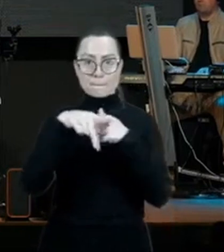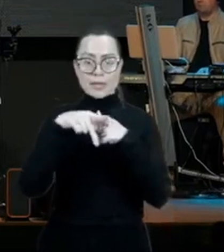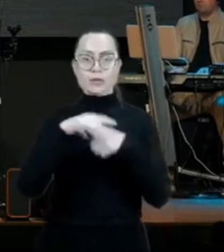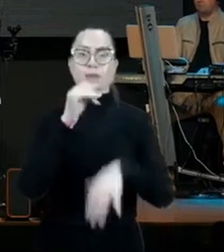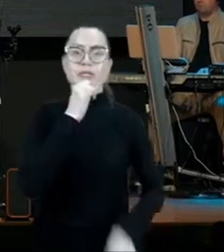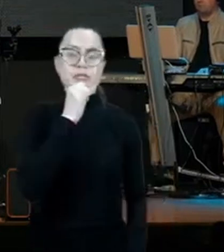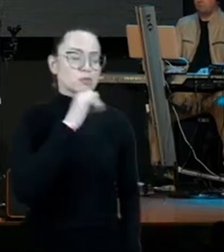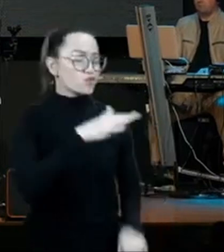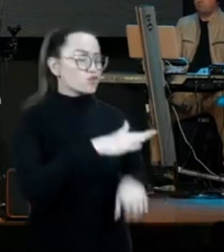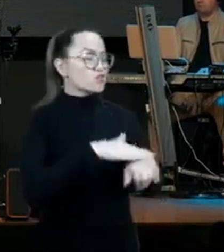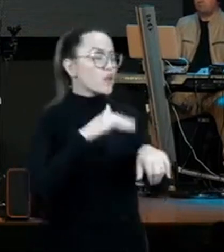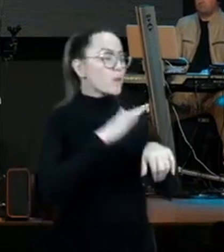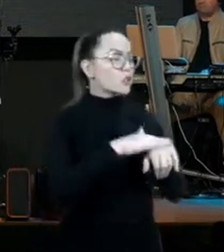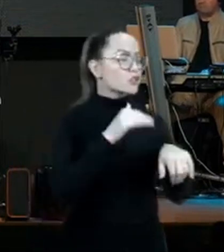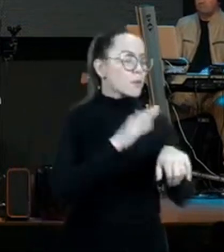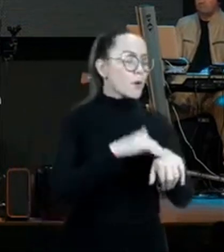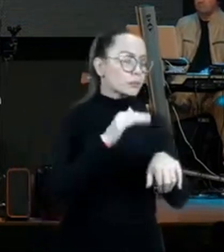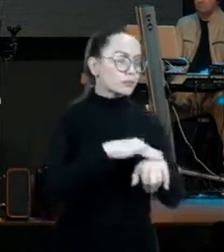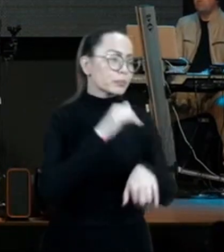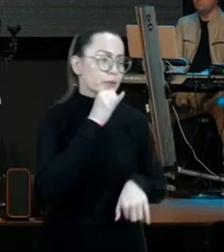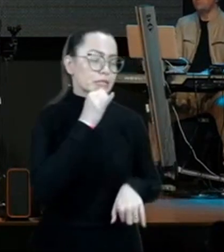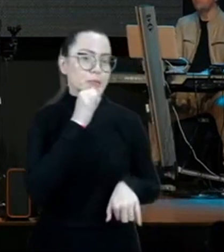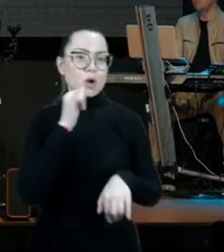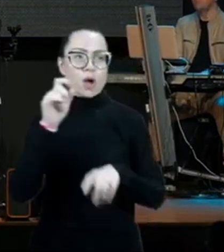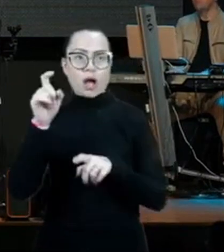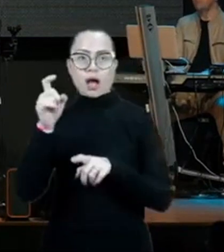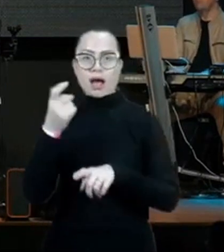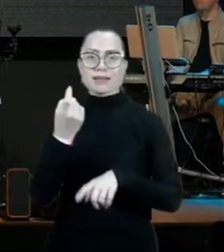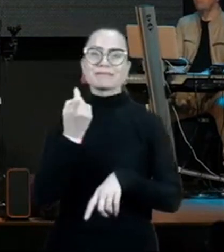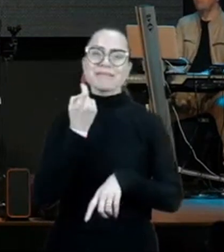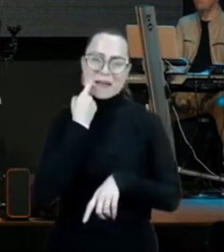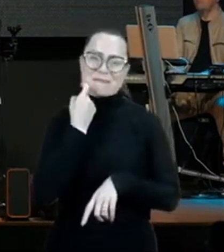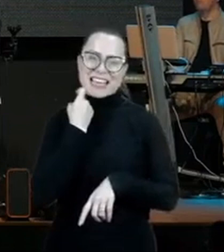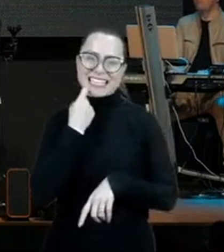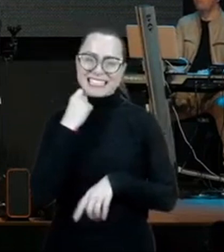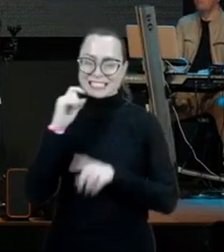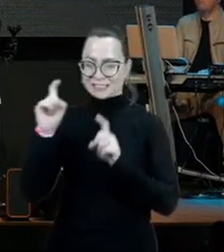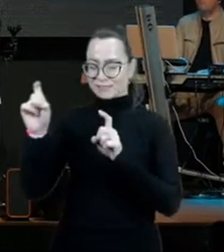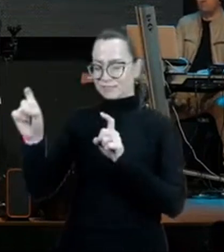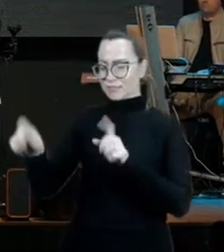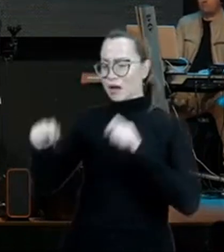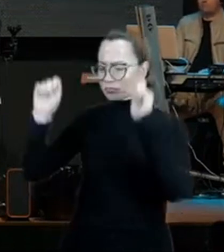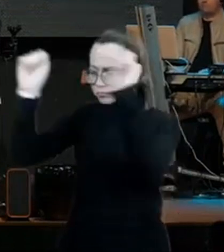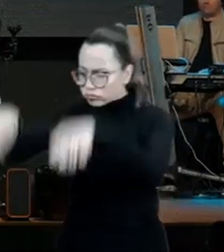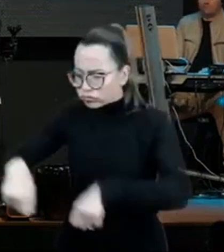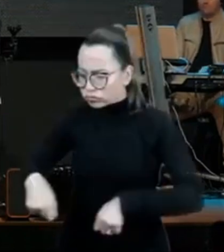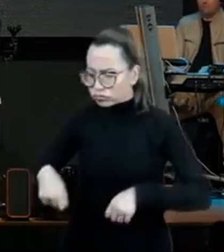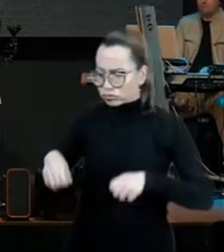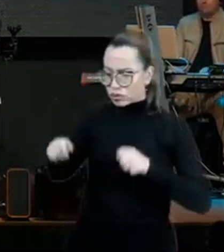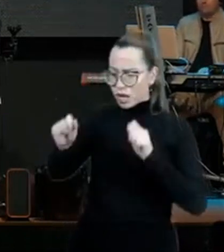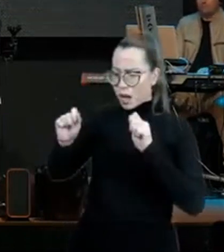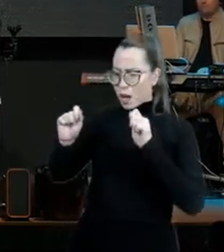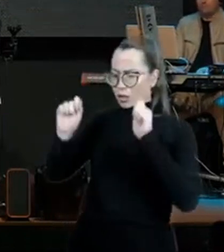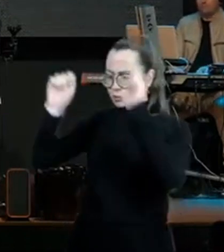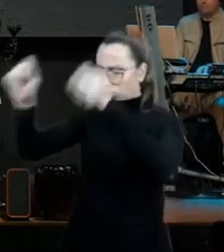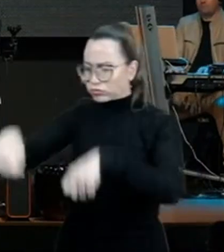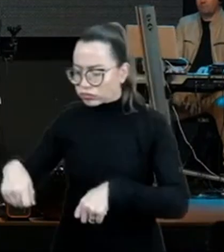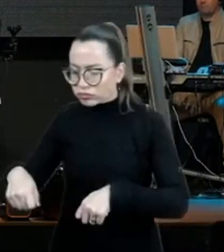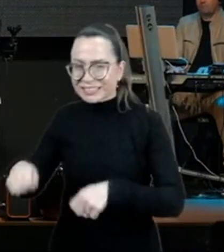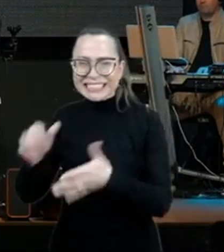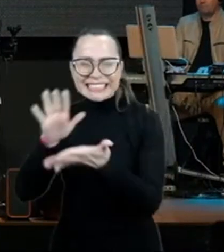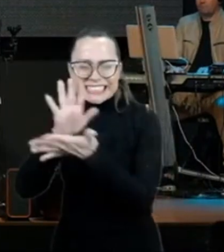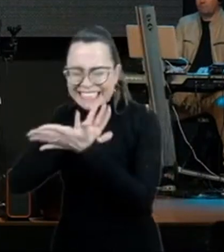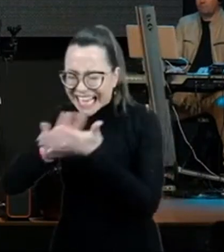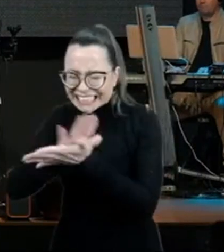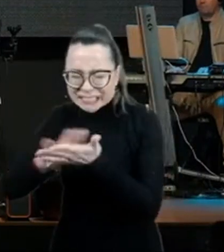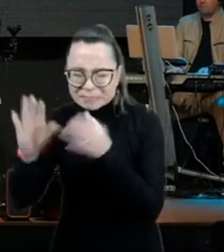ajudar ele, enquanto ele estava pescando e não pegava nada, mas no momento que ele pescou bastante e o barco começou a afundar, ele teve que olhar para o lado e chamar alguém.